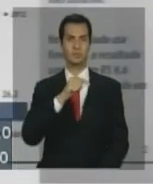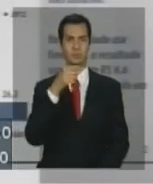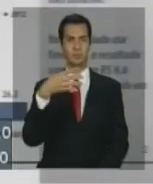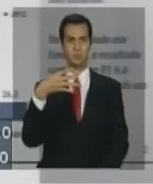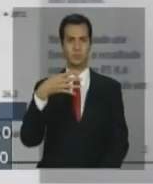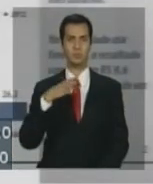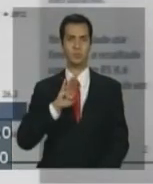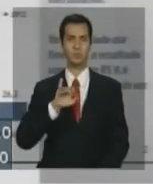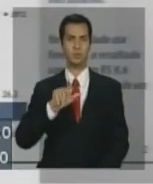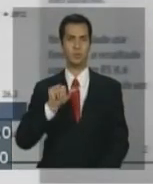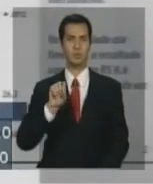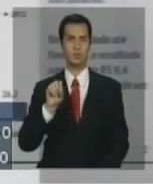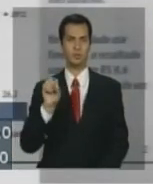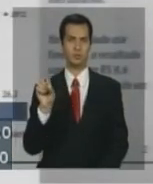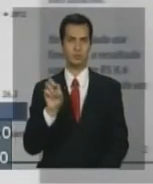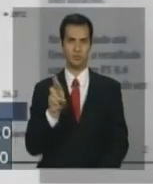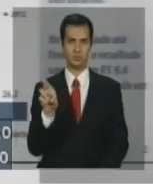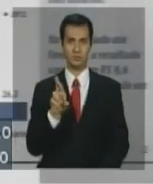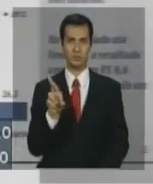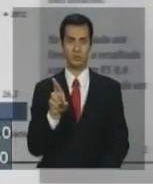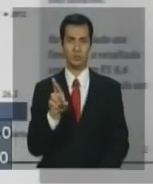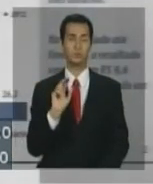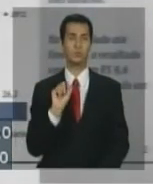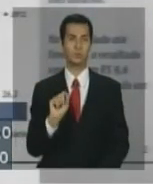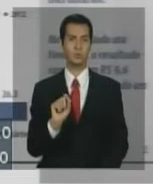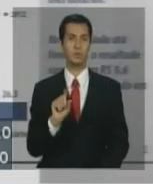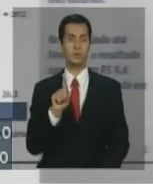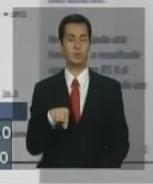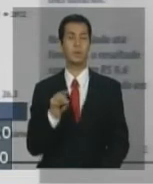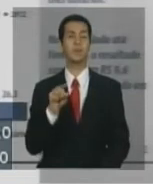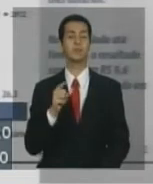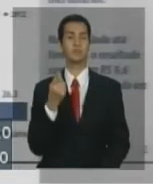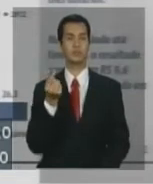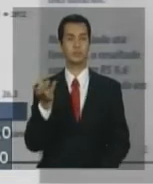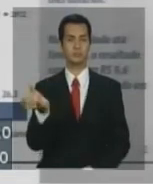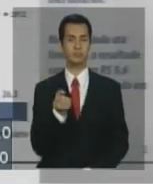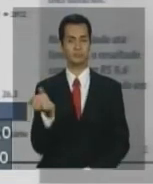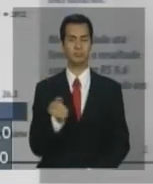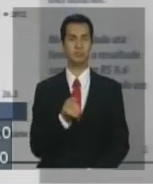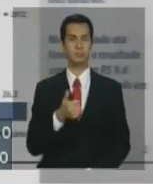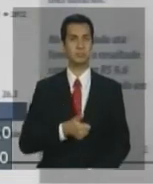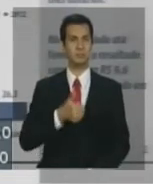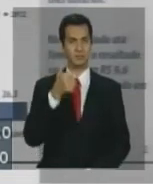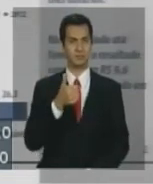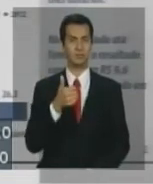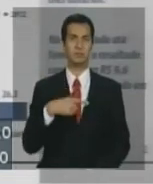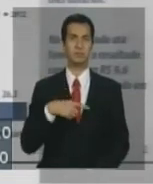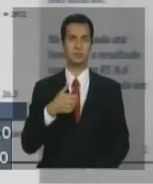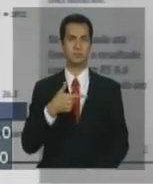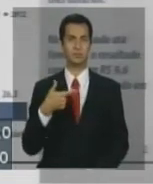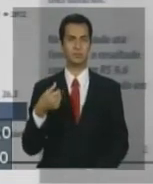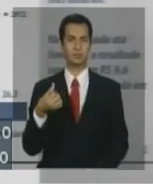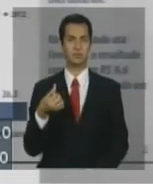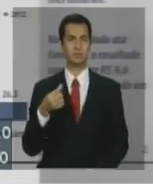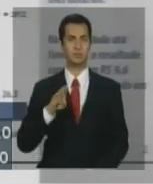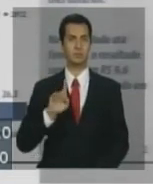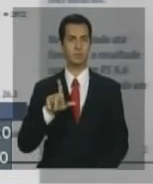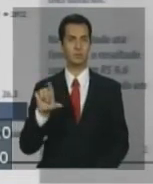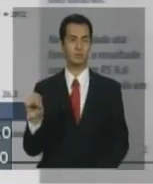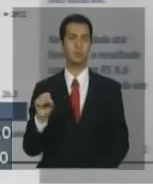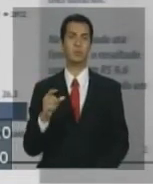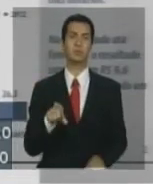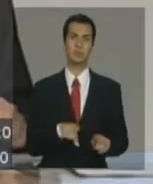bilhões, decorrente de receitas primárias de R 126 bilhões e despesas,